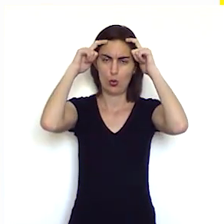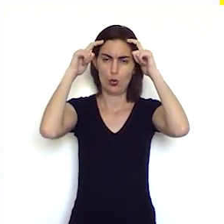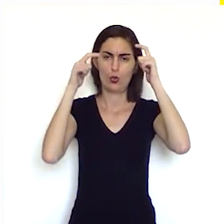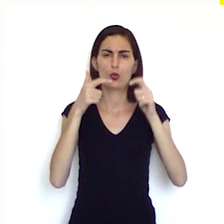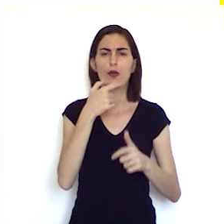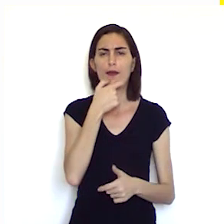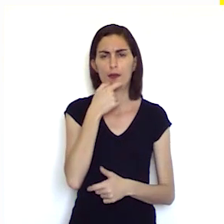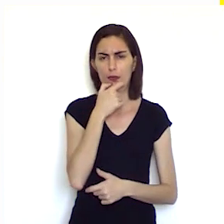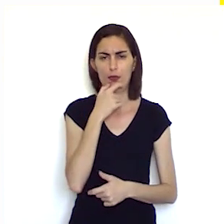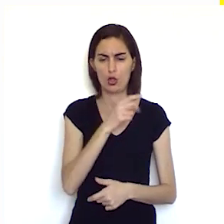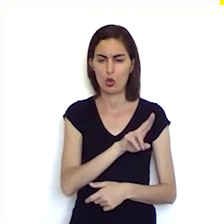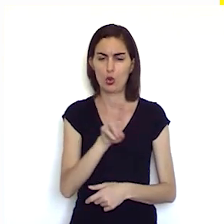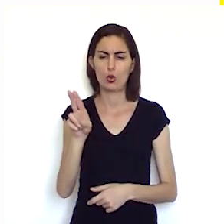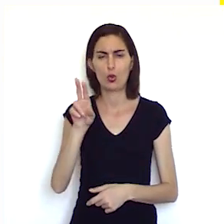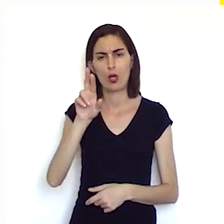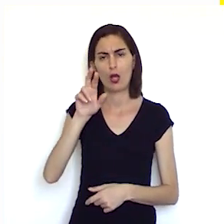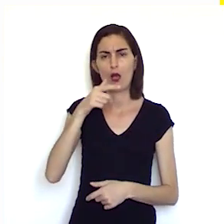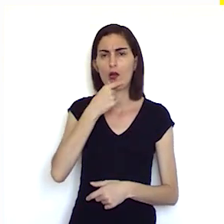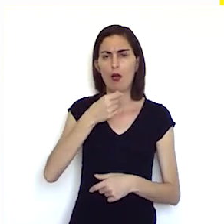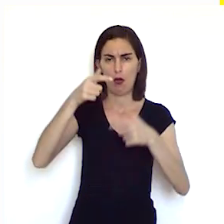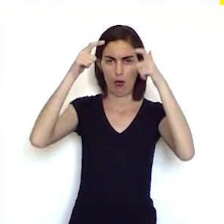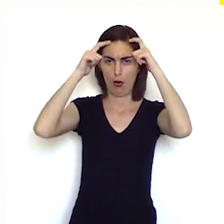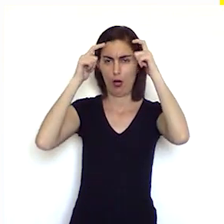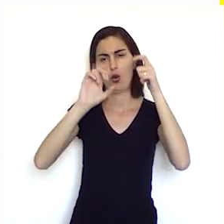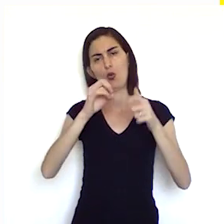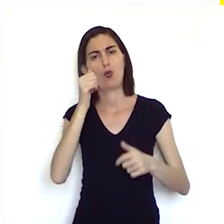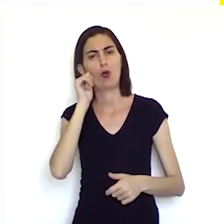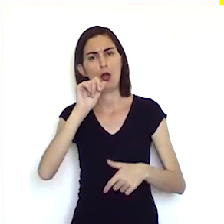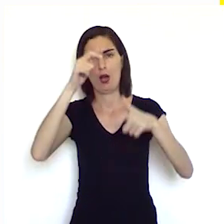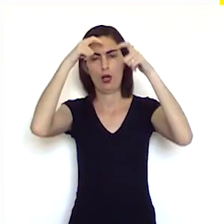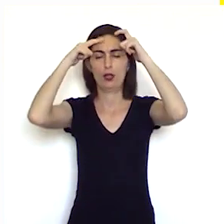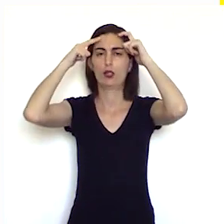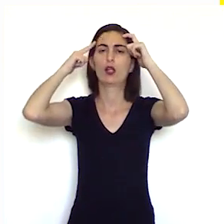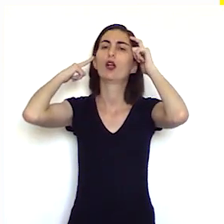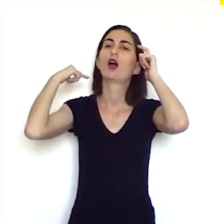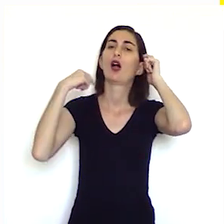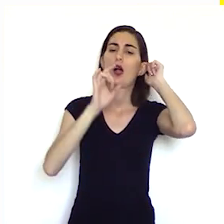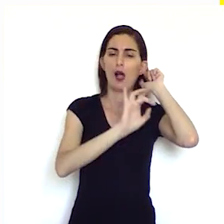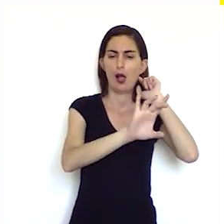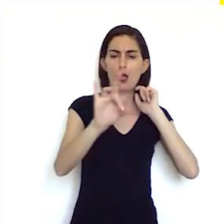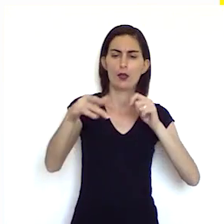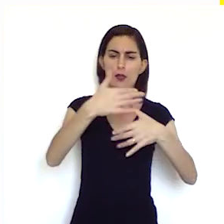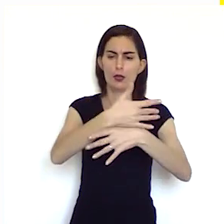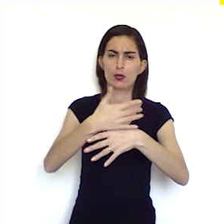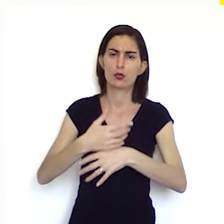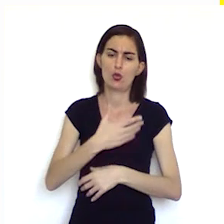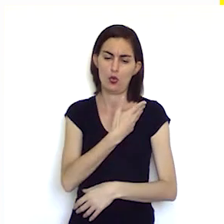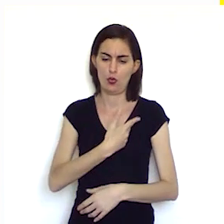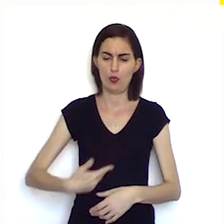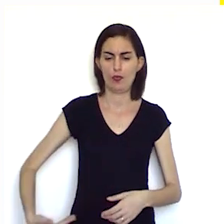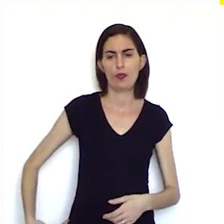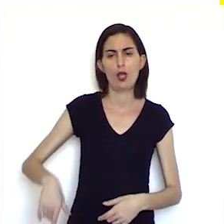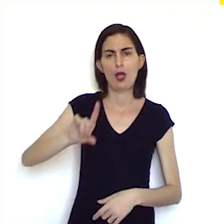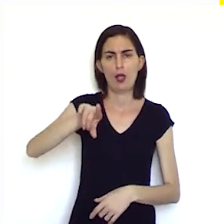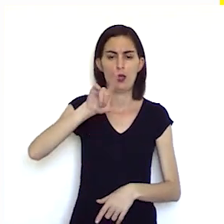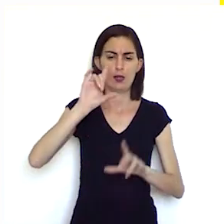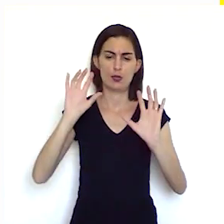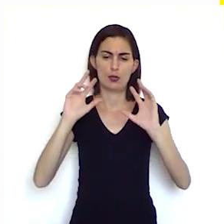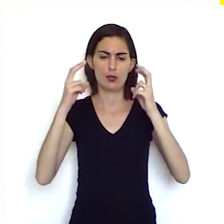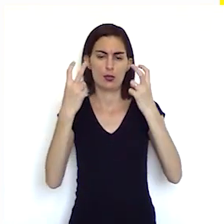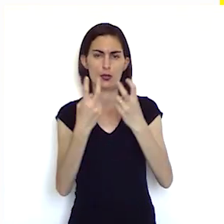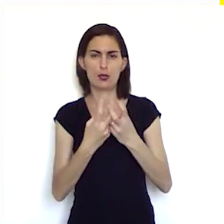inglesa nomeados pelo rei ou rainha em cada uma das colônias o governante era assessorado por uma